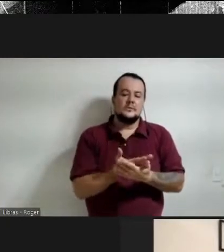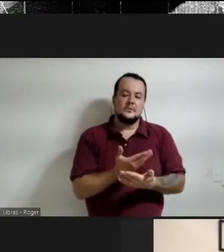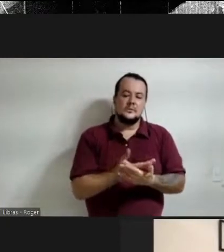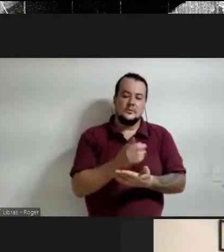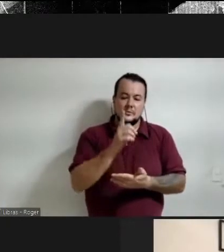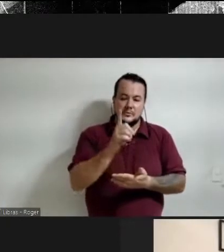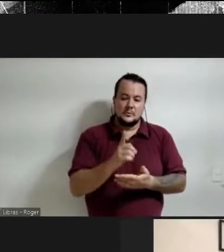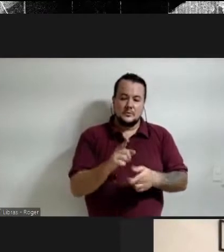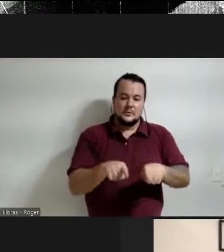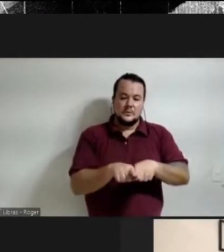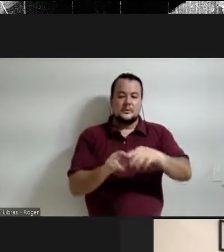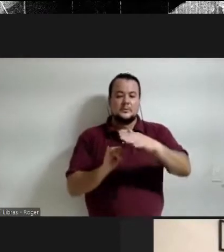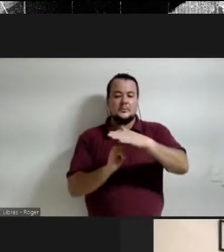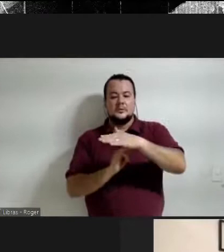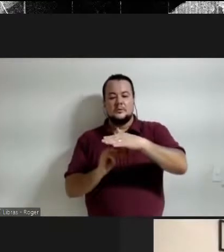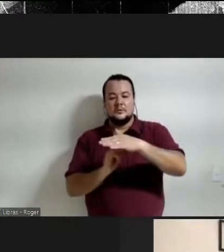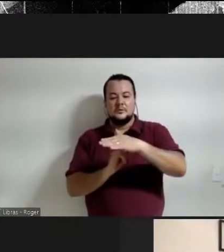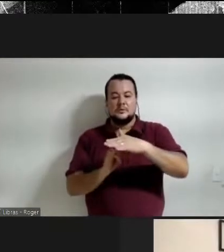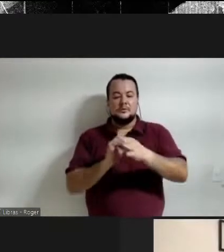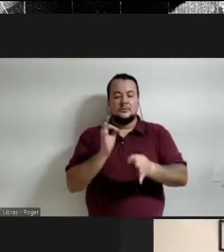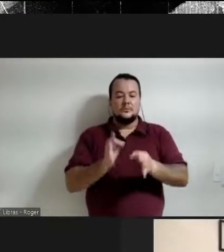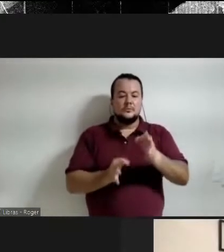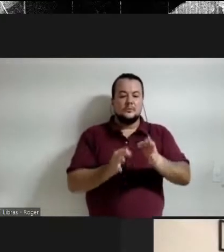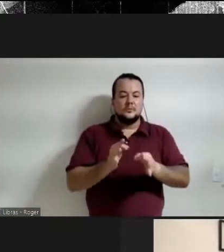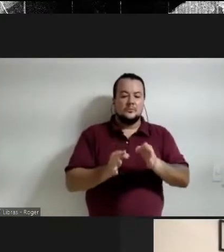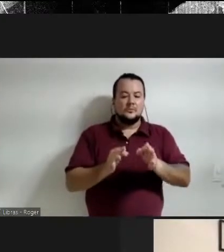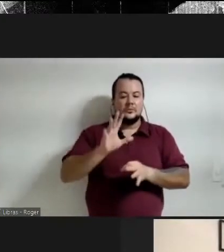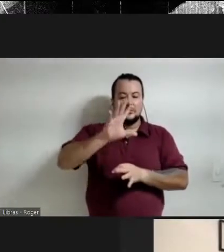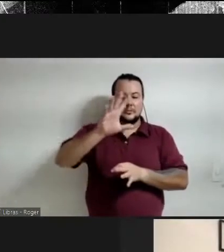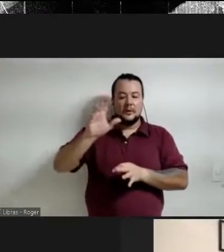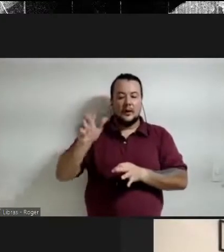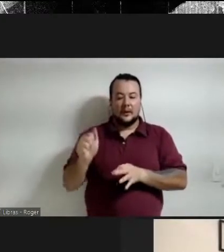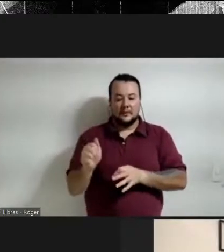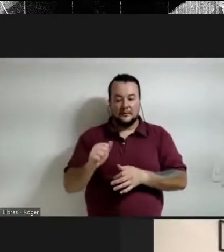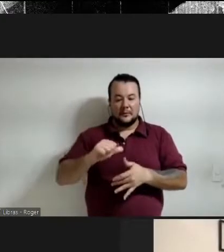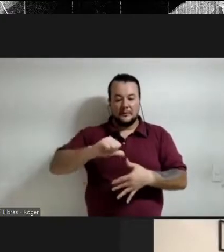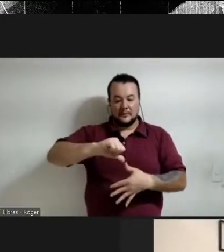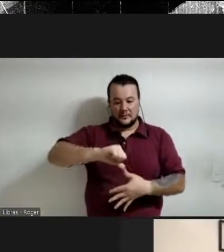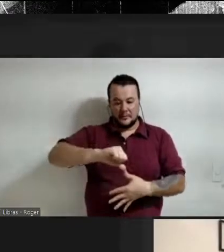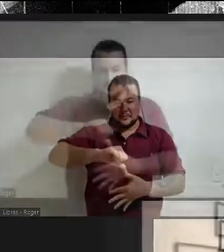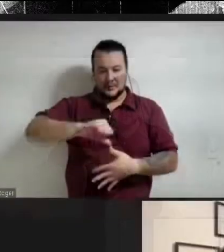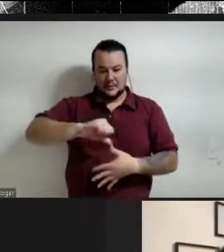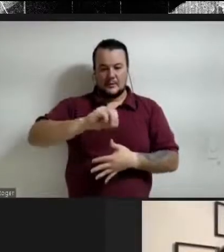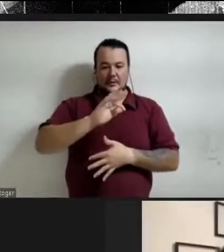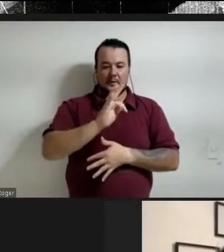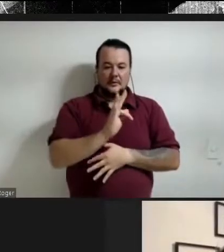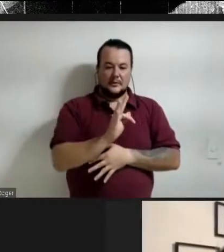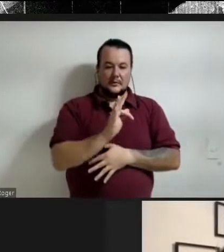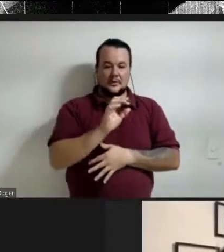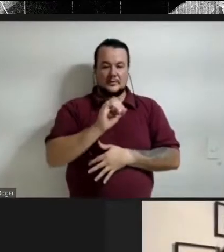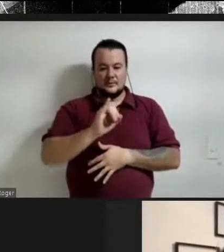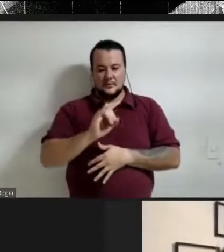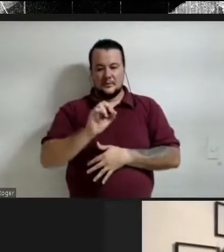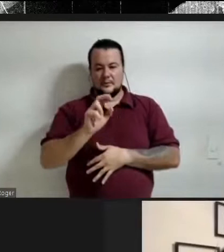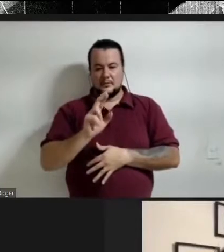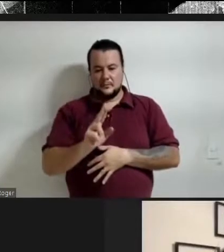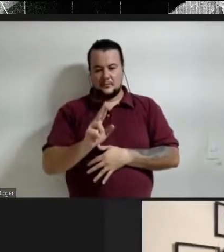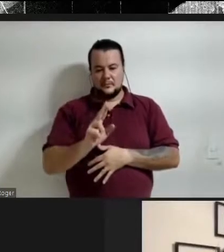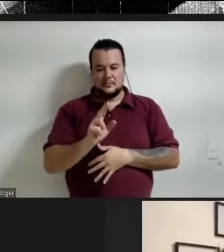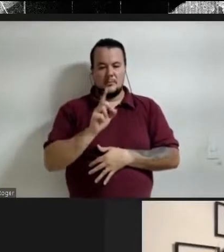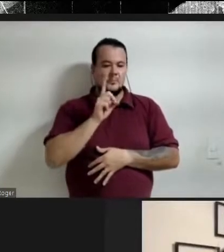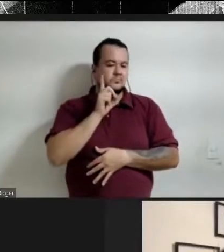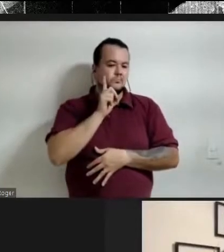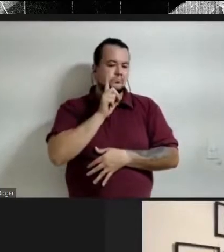justiça para afrodescendentes na América Latina FU FIU Estados Unidos